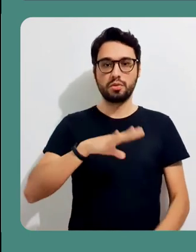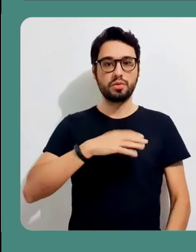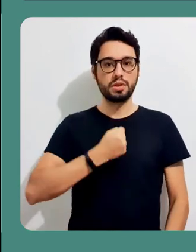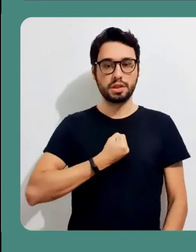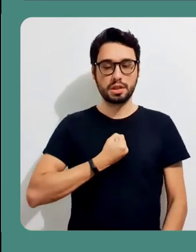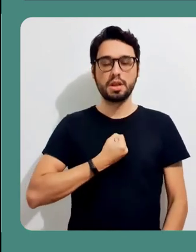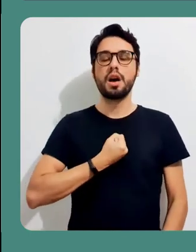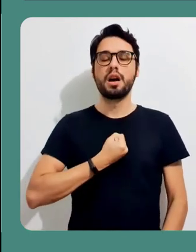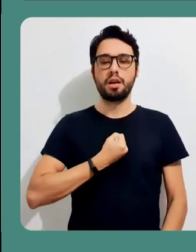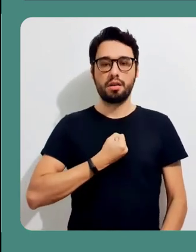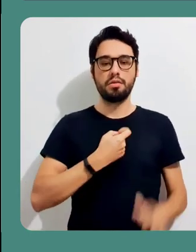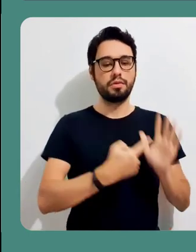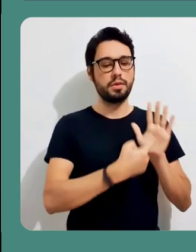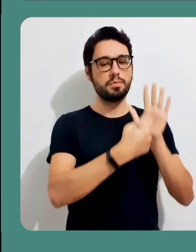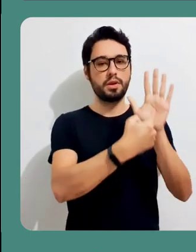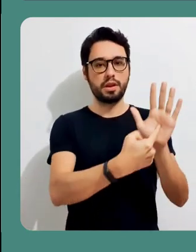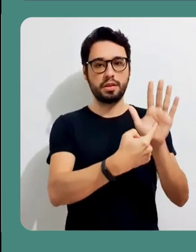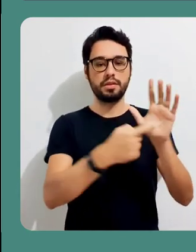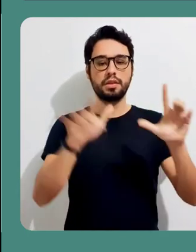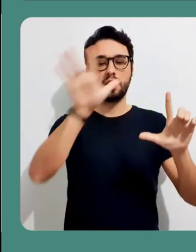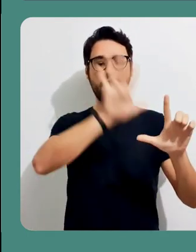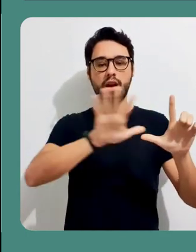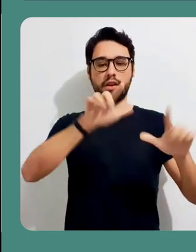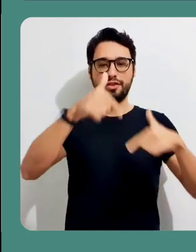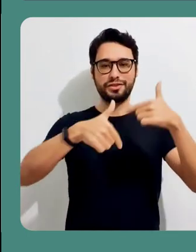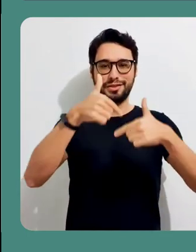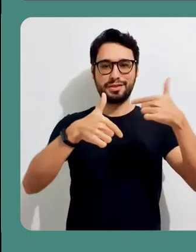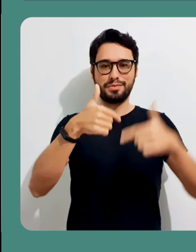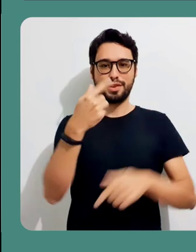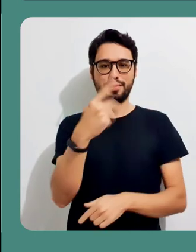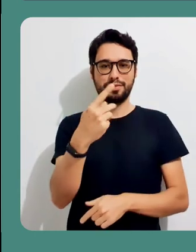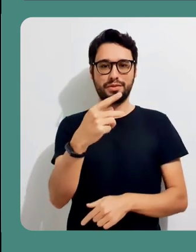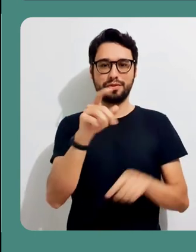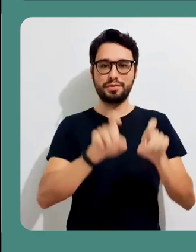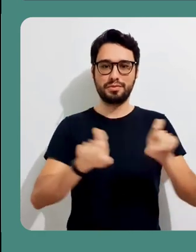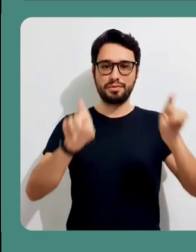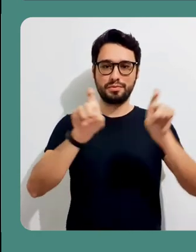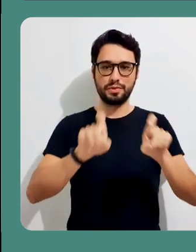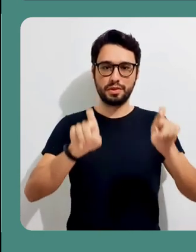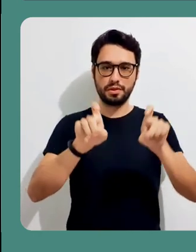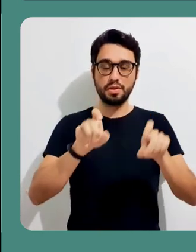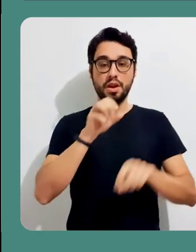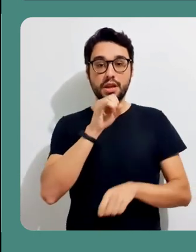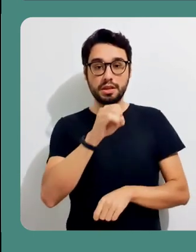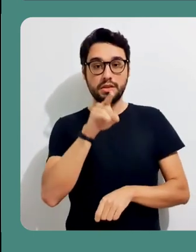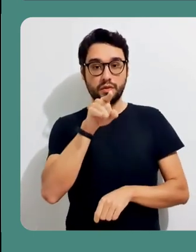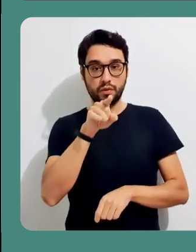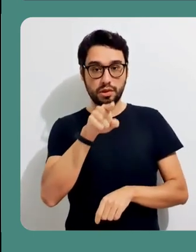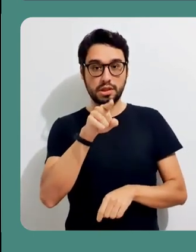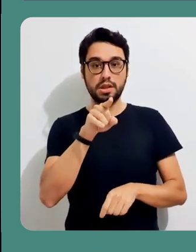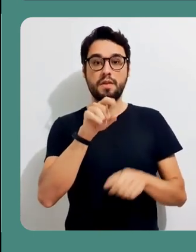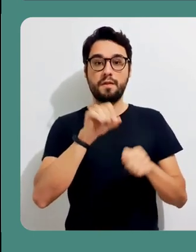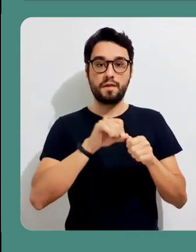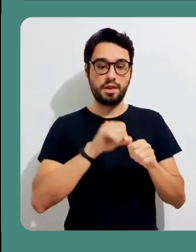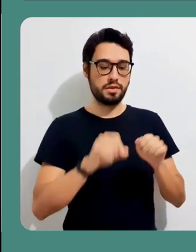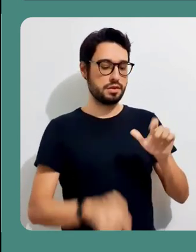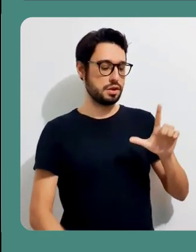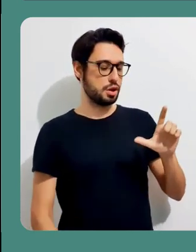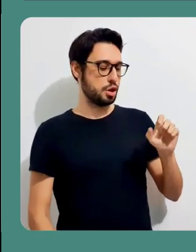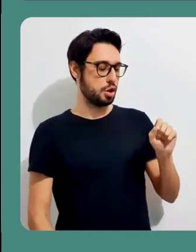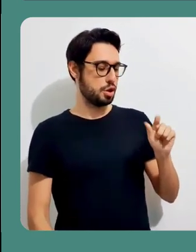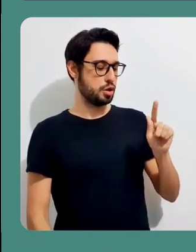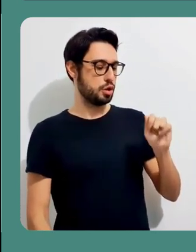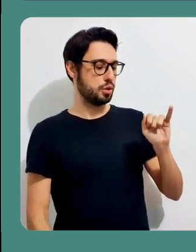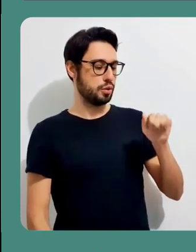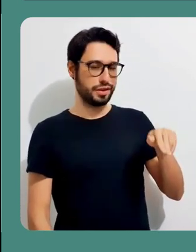Finalizada a edição do seu vídeo, então, ele já foi automaticamente salvo, e ele vai aparecer como padrão na sua área de trabalho. Se você tiver feito uma conta